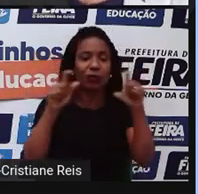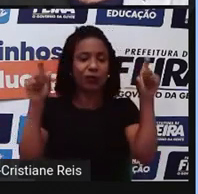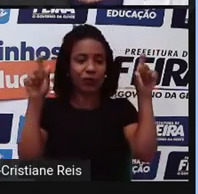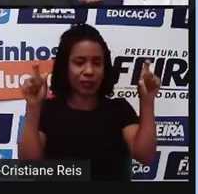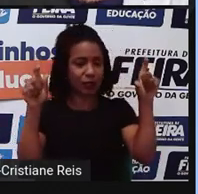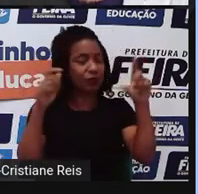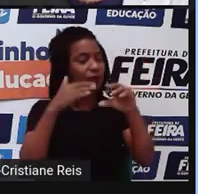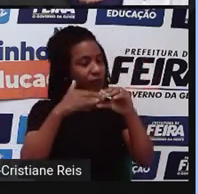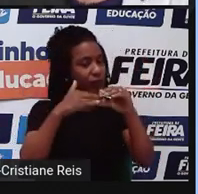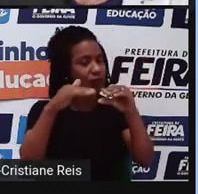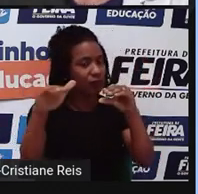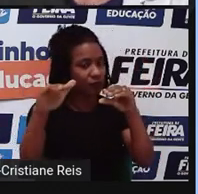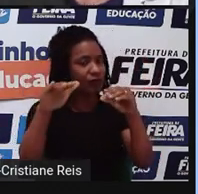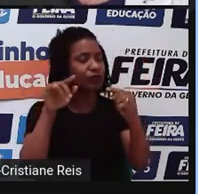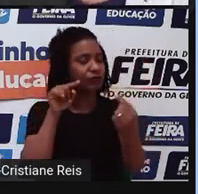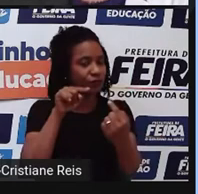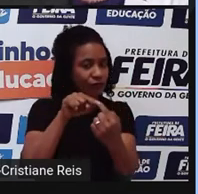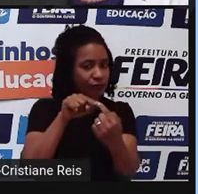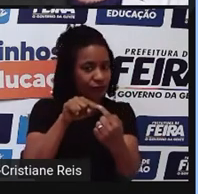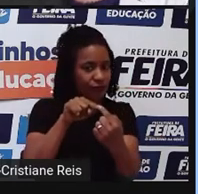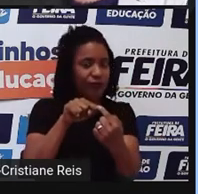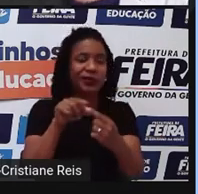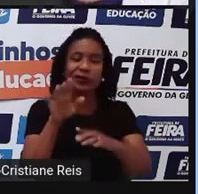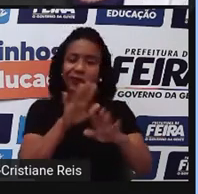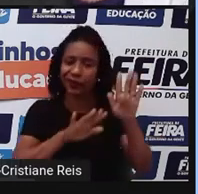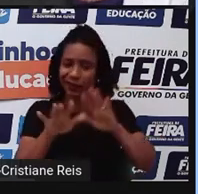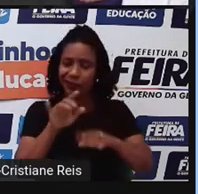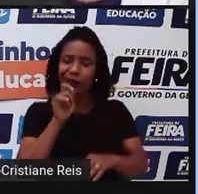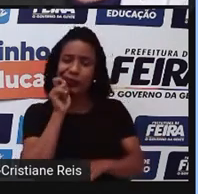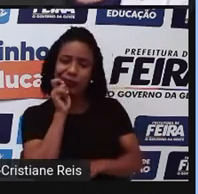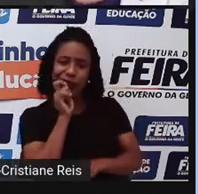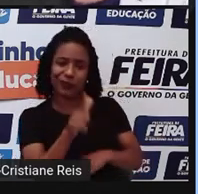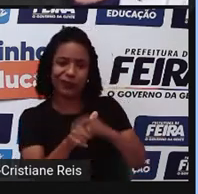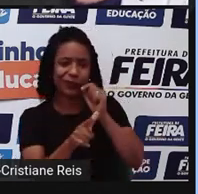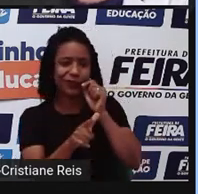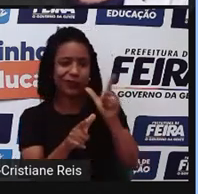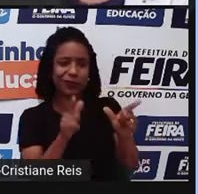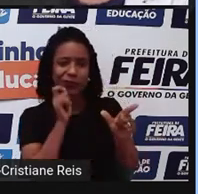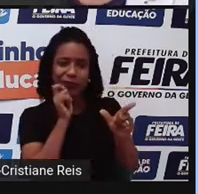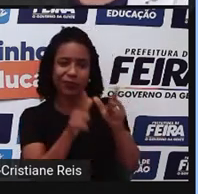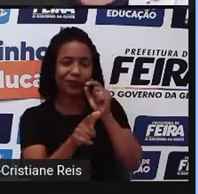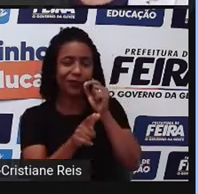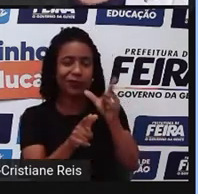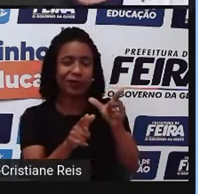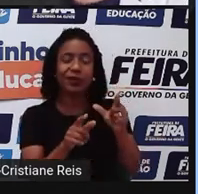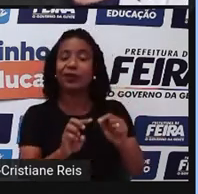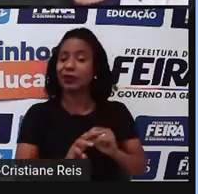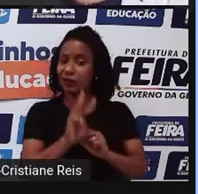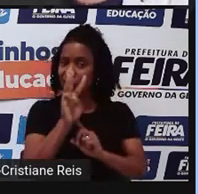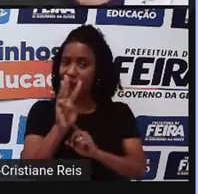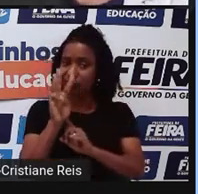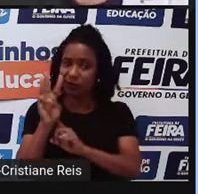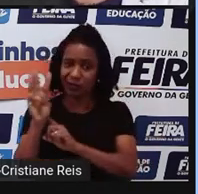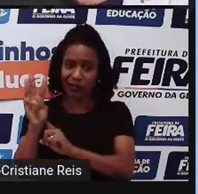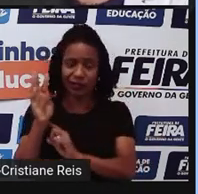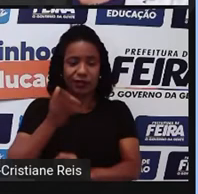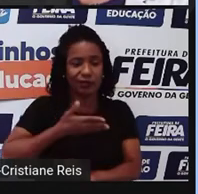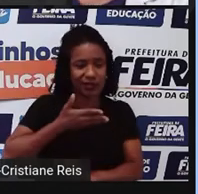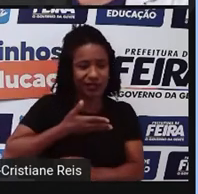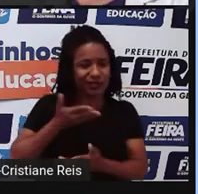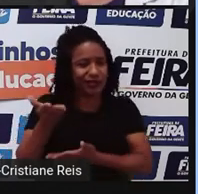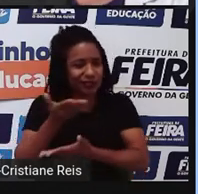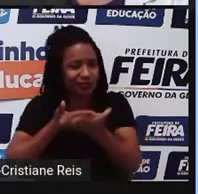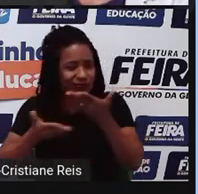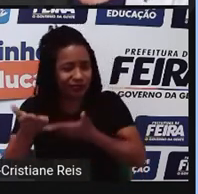e as ofensas, gente, na internet, principalmente em sites de relacionamento, não é difícil encontrar discussões